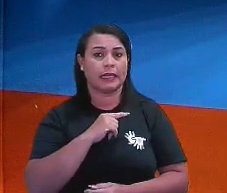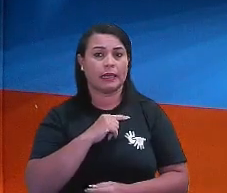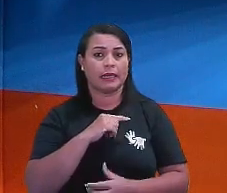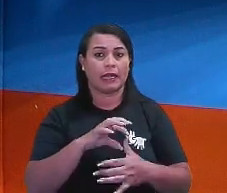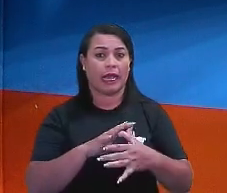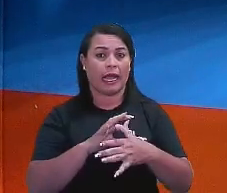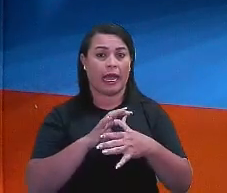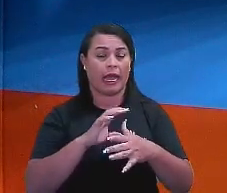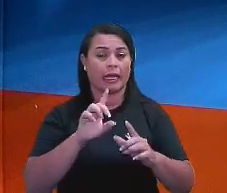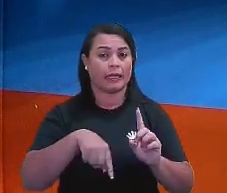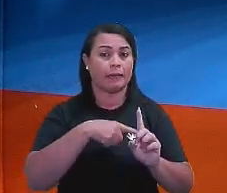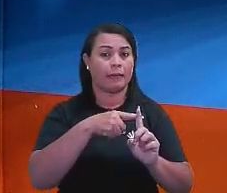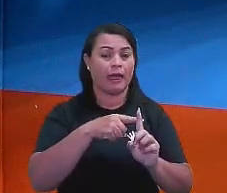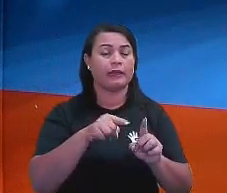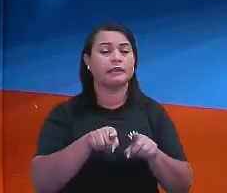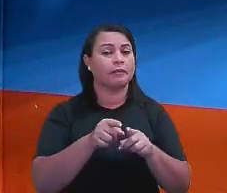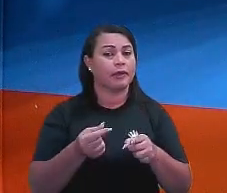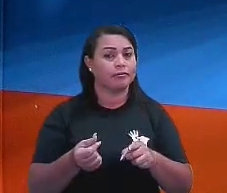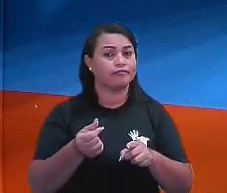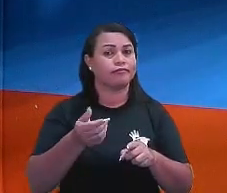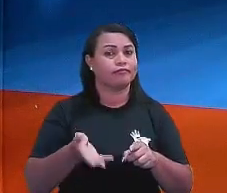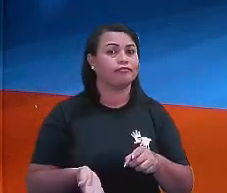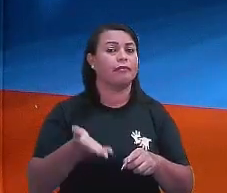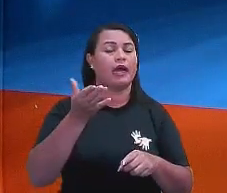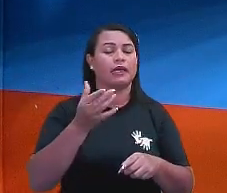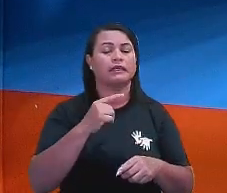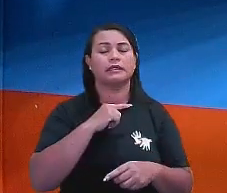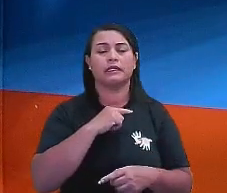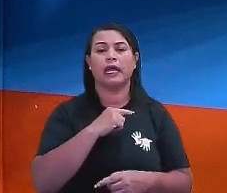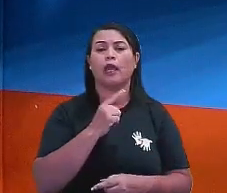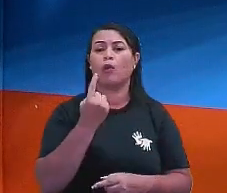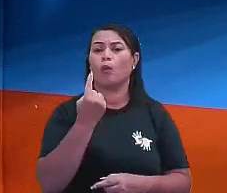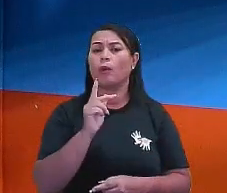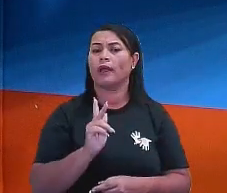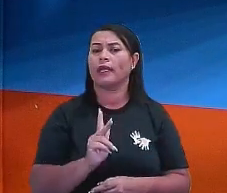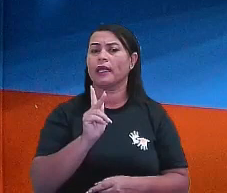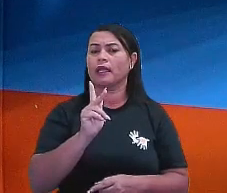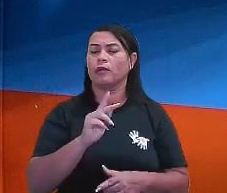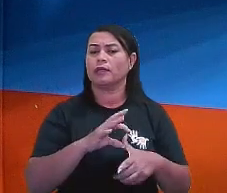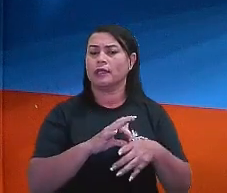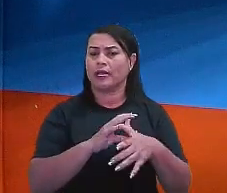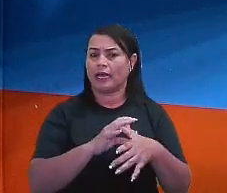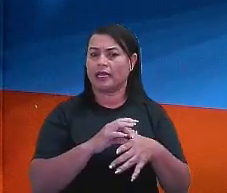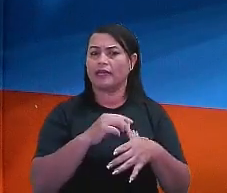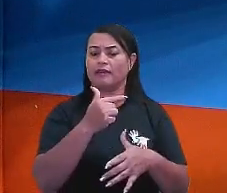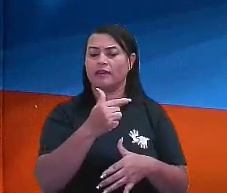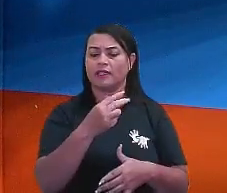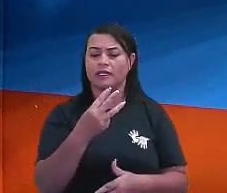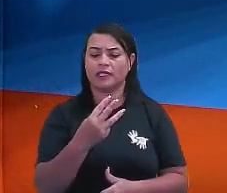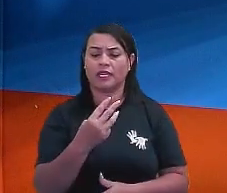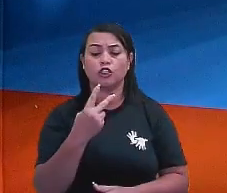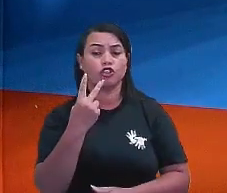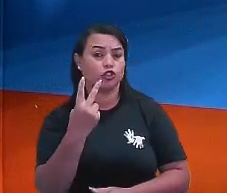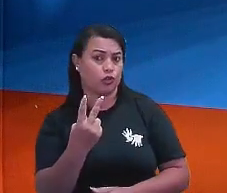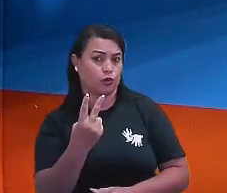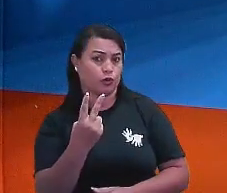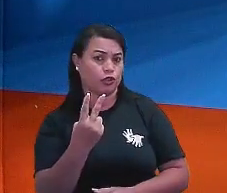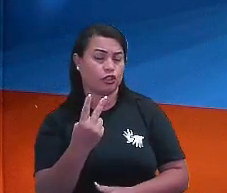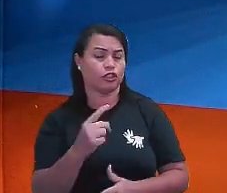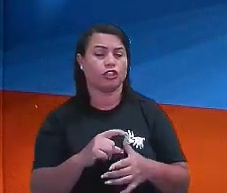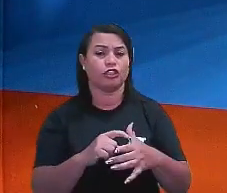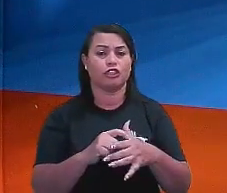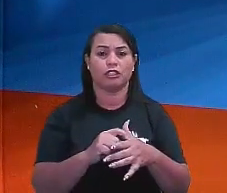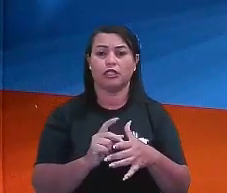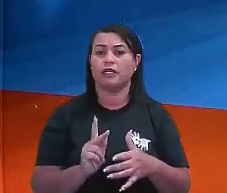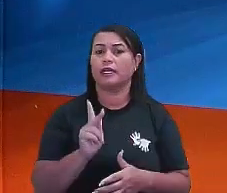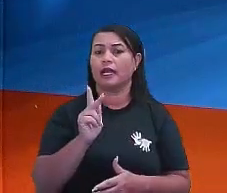carne, o custo também aumentará. Então, um quilo de carne não R$,00. Dois quilos de carne, R$ 46,00. Não é